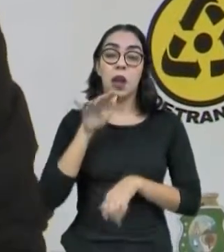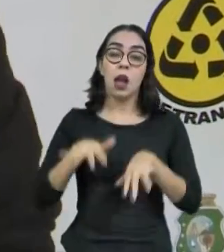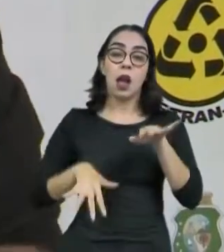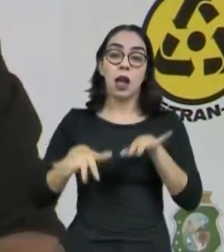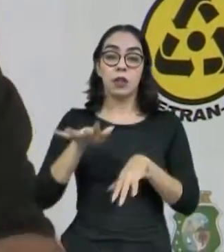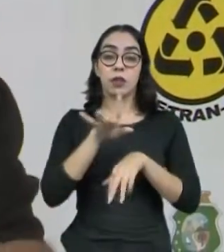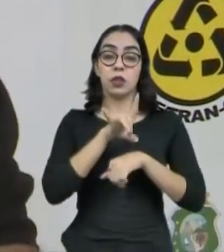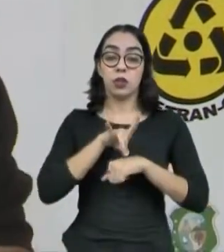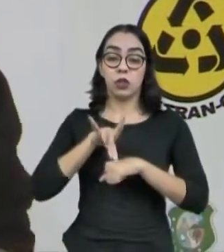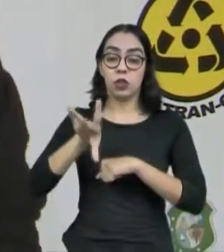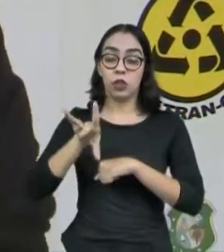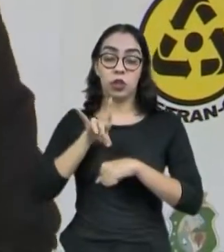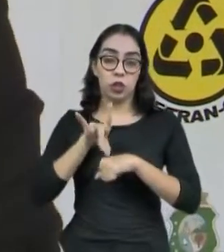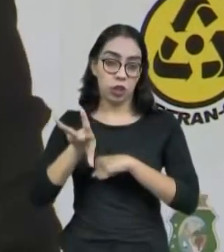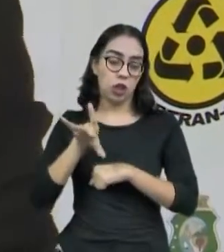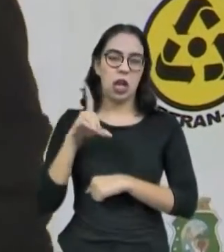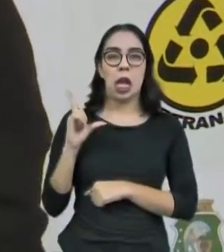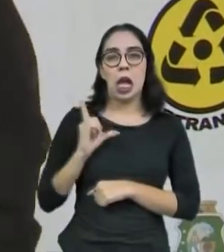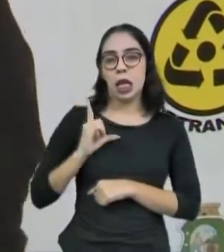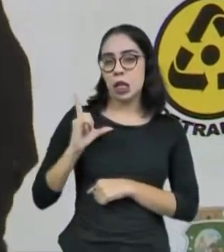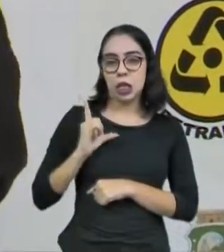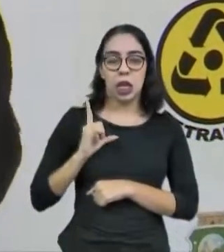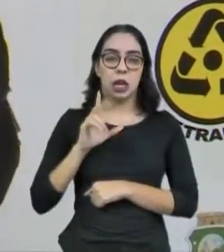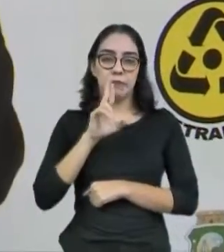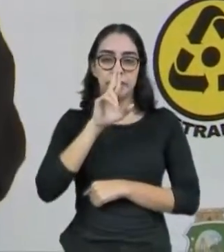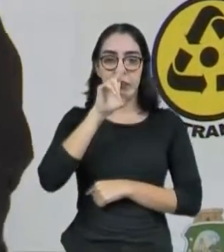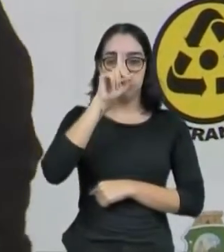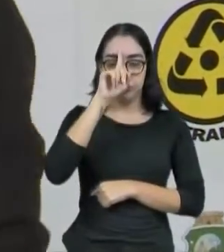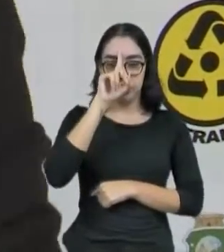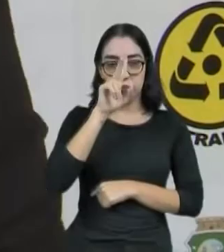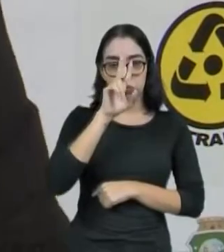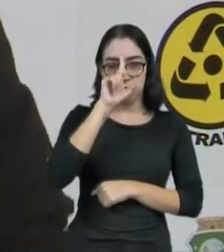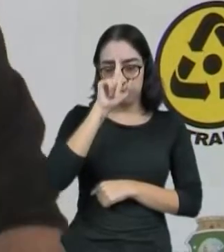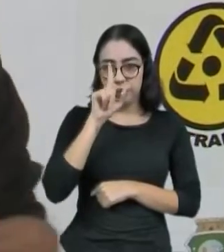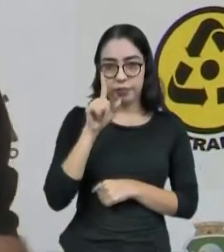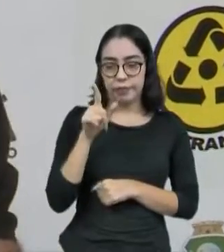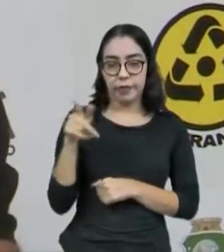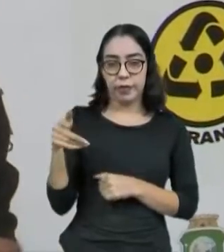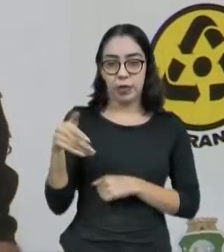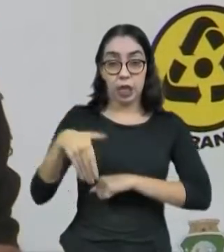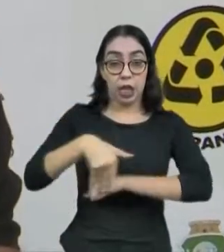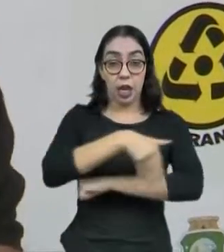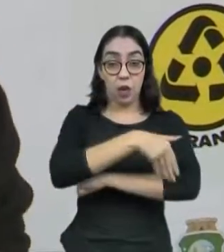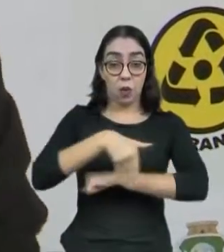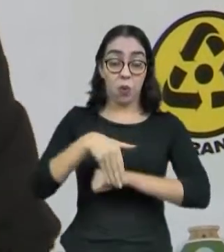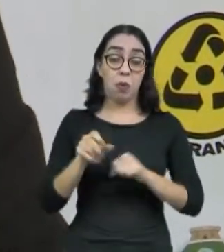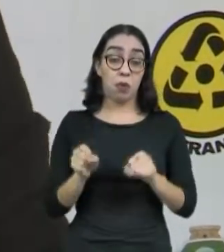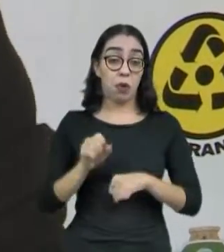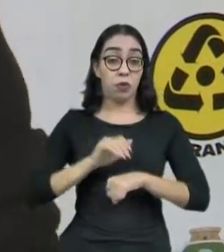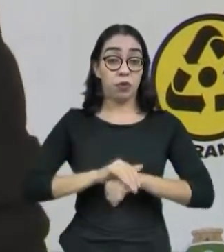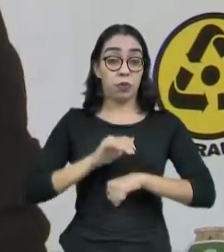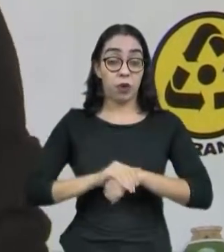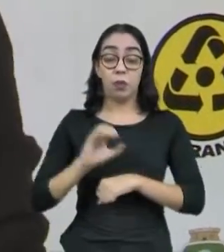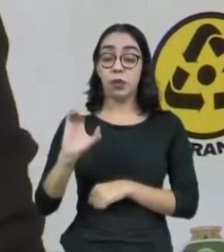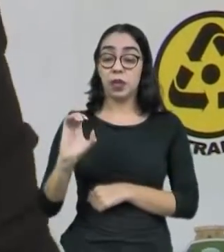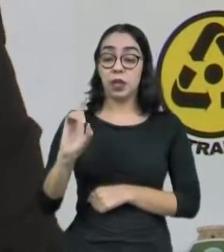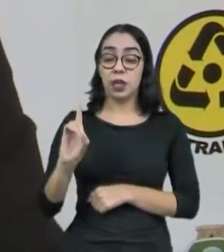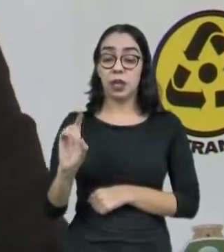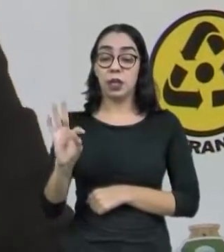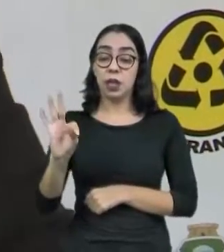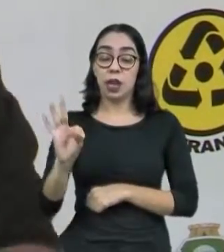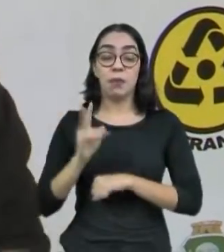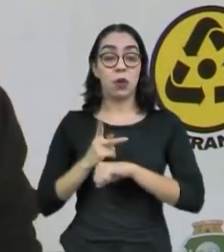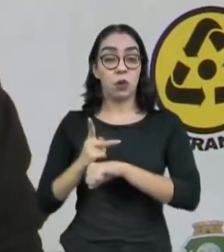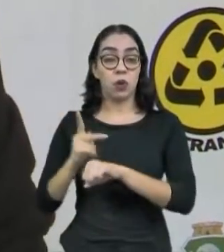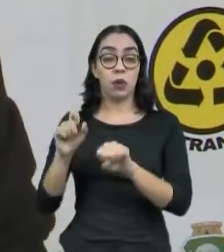uma pontuação, uma infração de trânsito, você consiga fazer essa indicação pela CDT. Nós estamos trabalhando o sistema